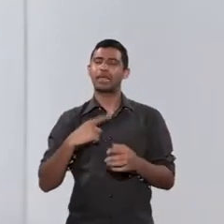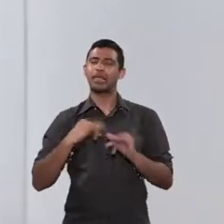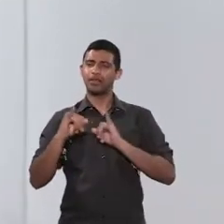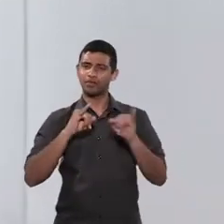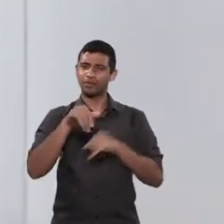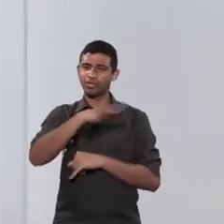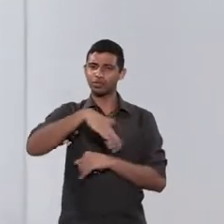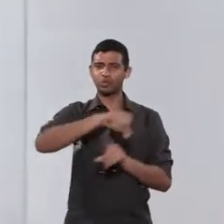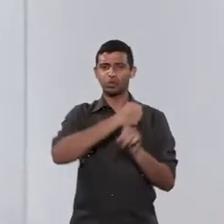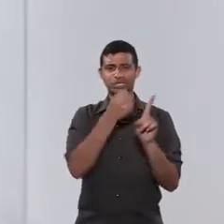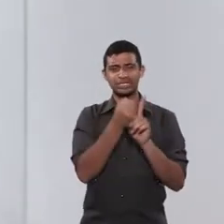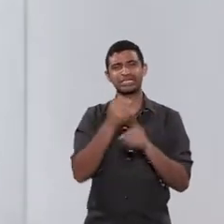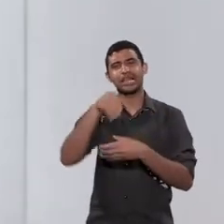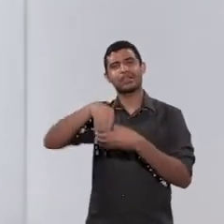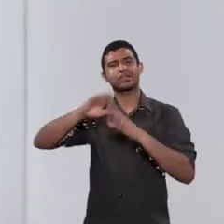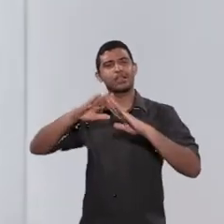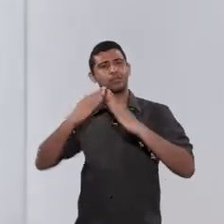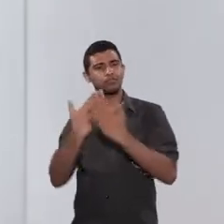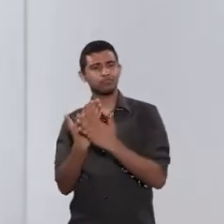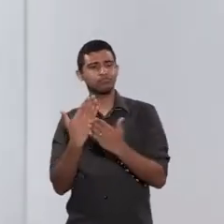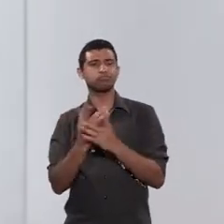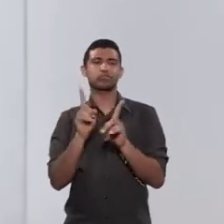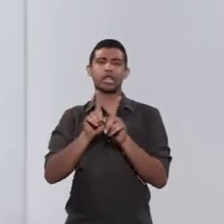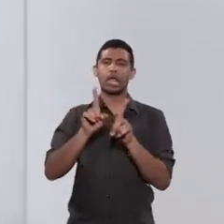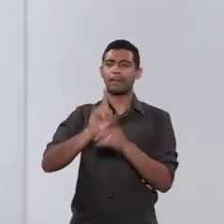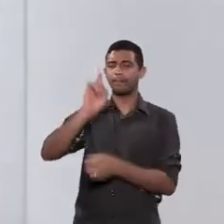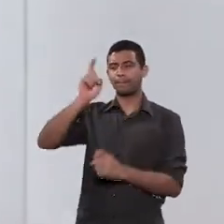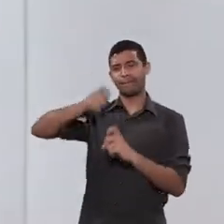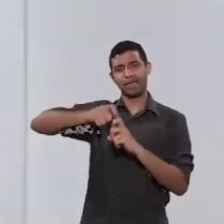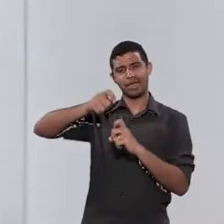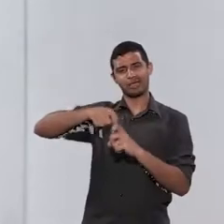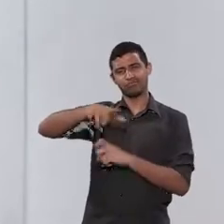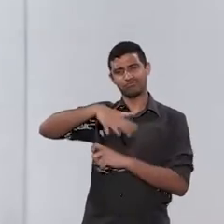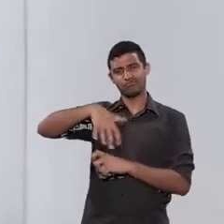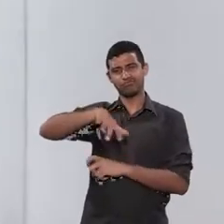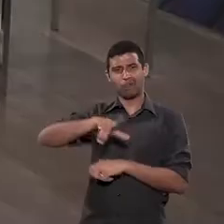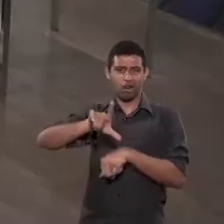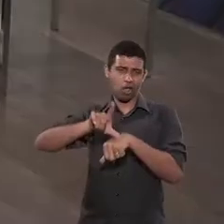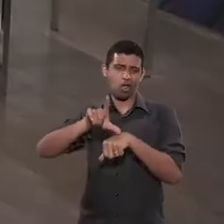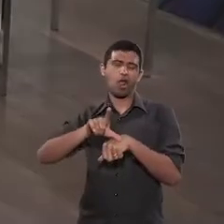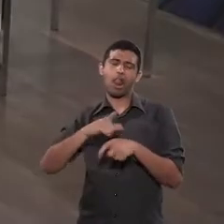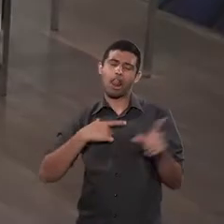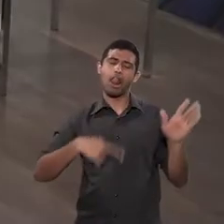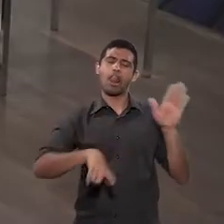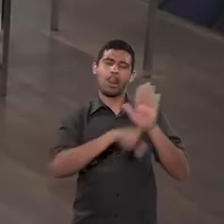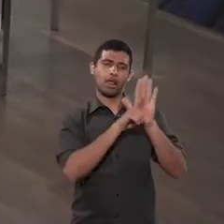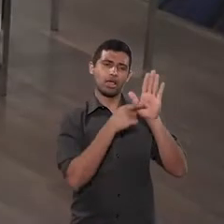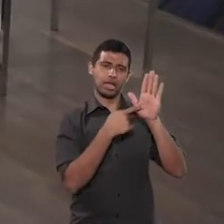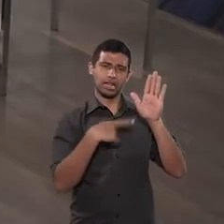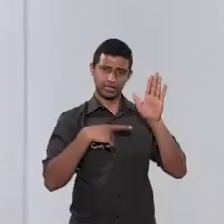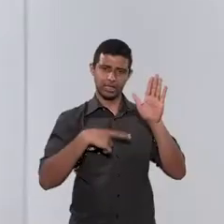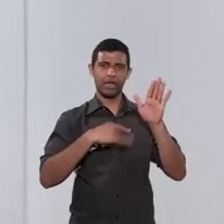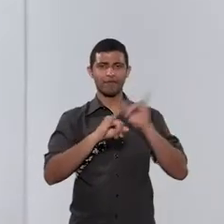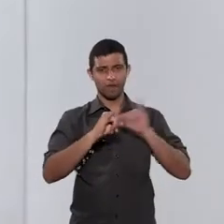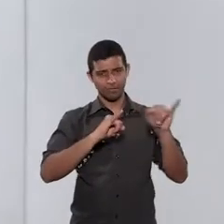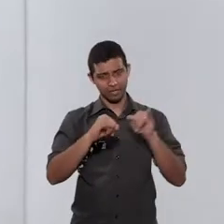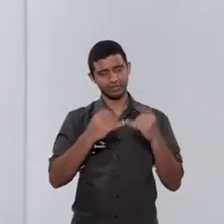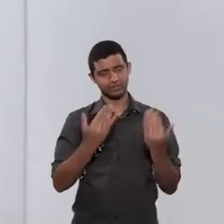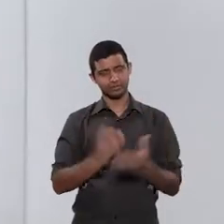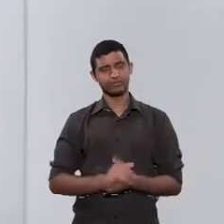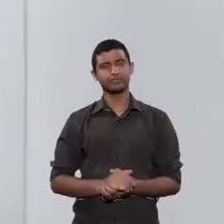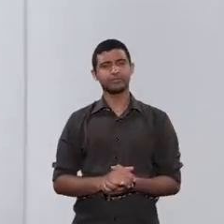na sociedade como um todo, nas escolas, nos consultórios pediatras. A lei prevê a informação.